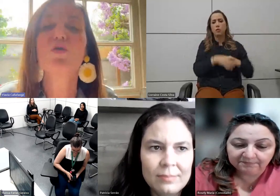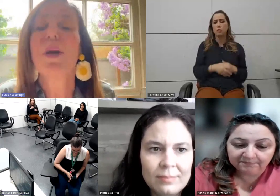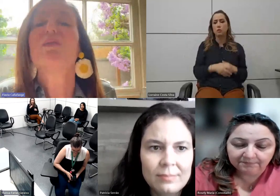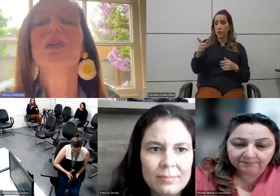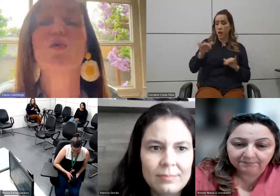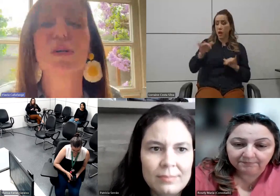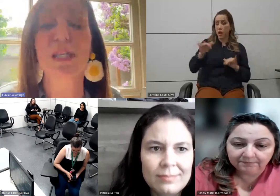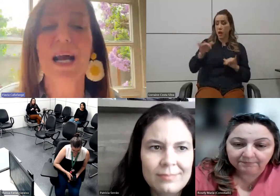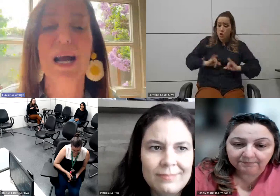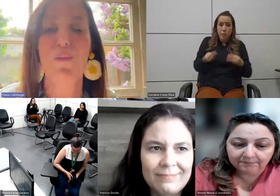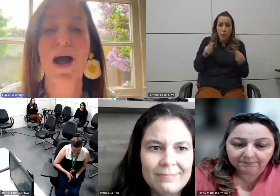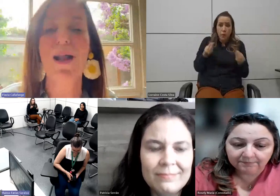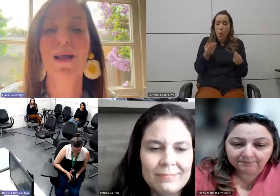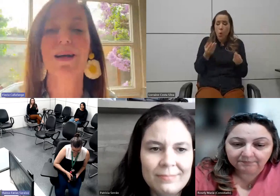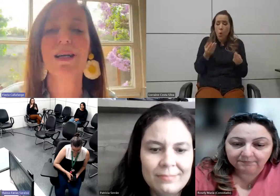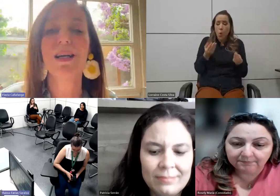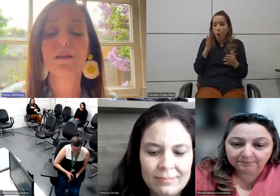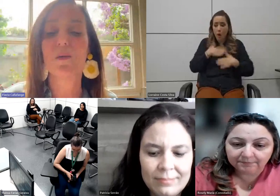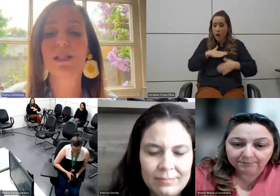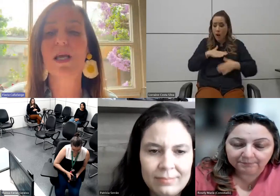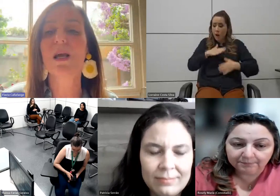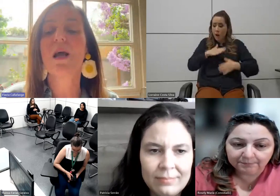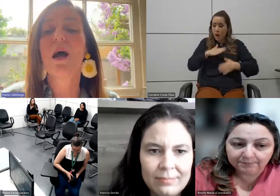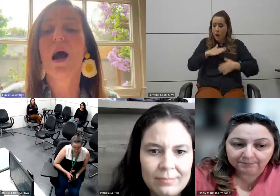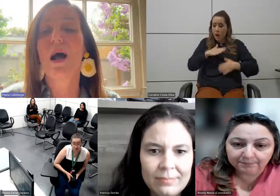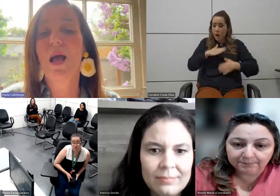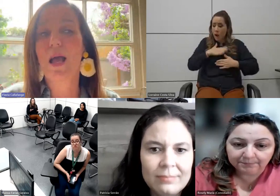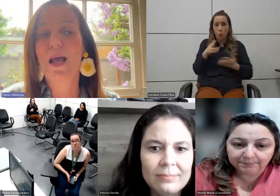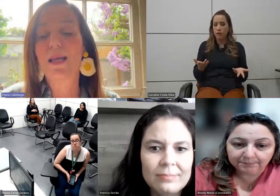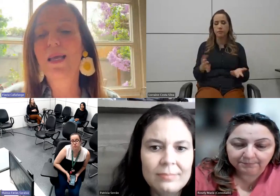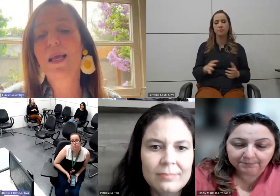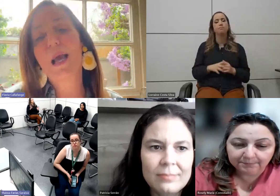sofrimento. Como é que você não consegue acalmá-la? Então, assim,